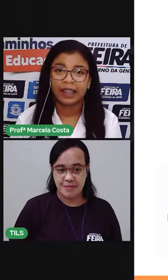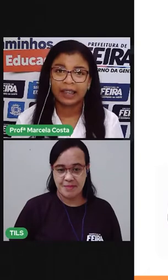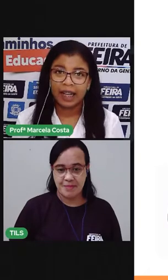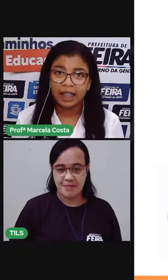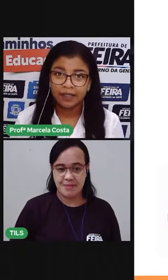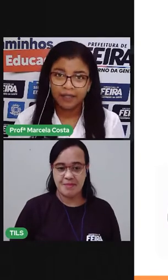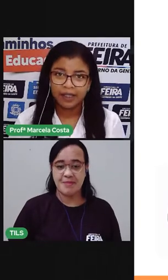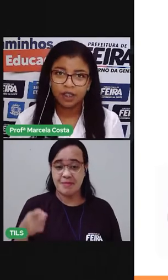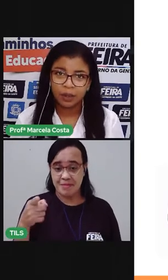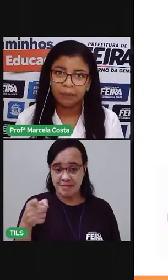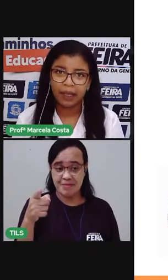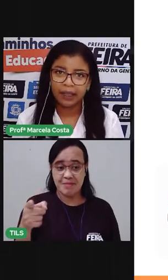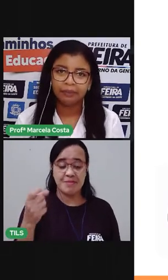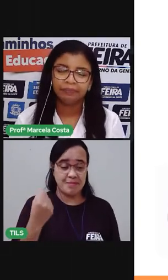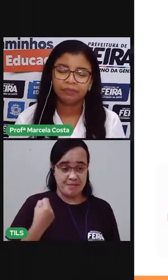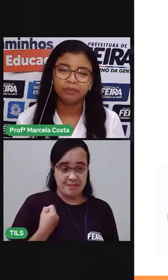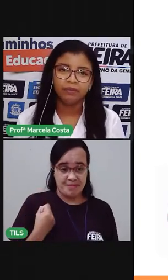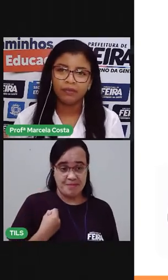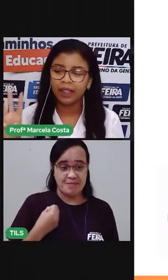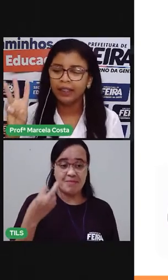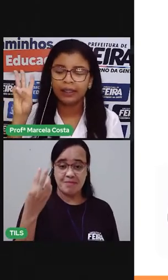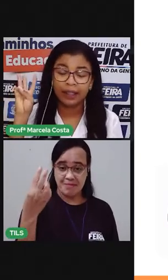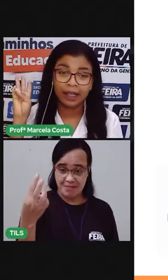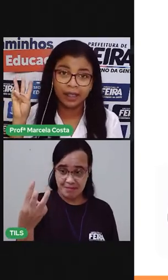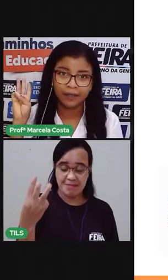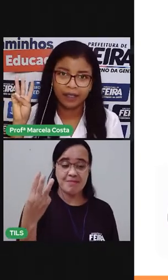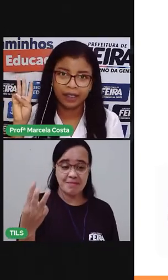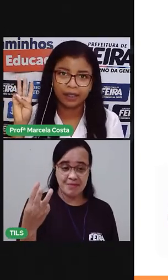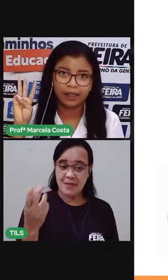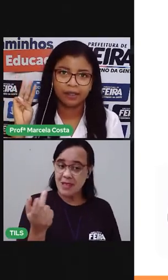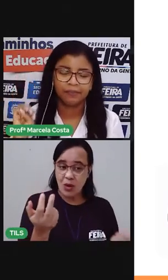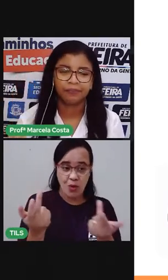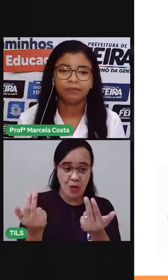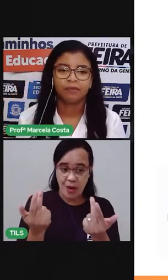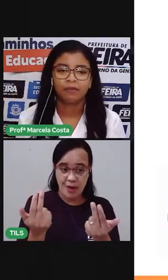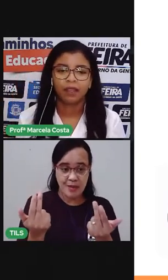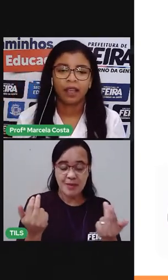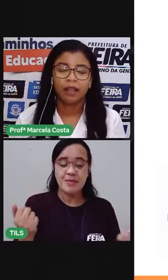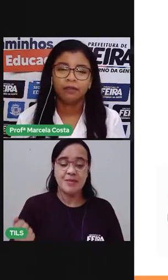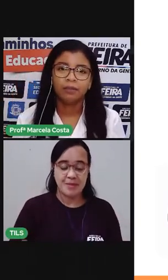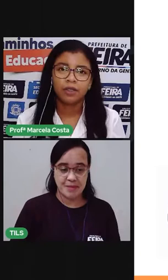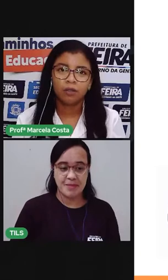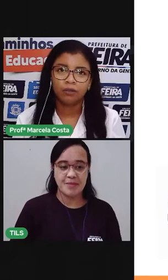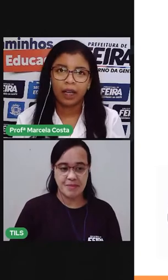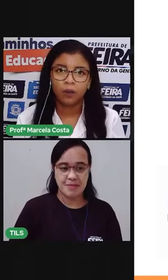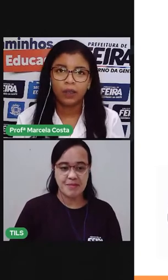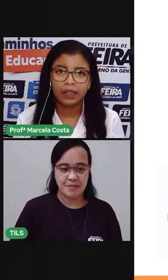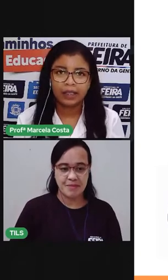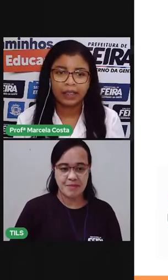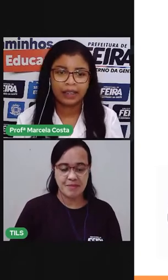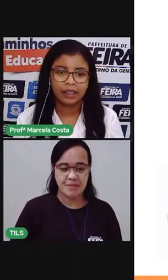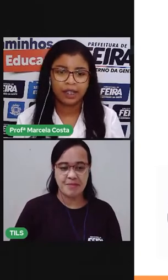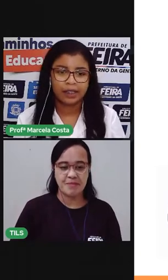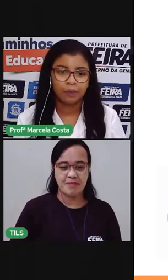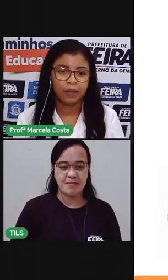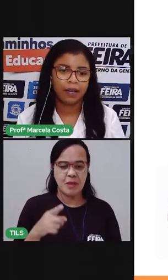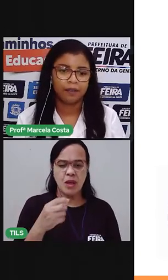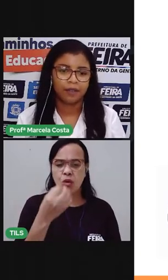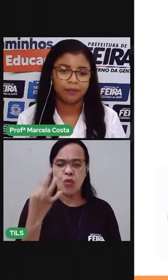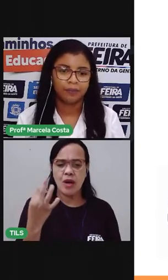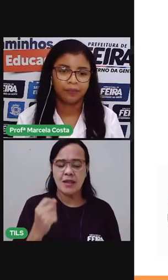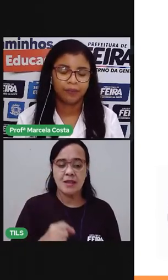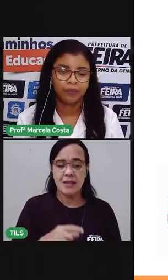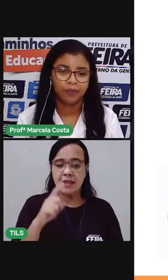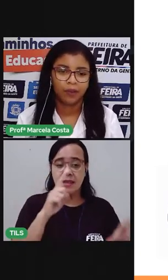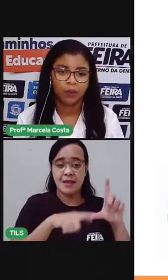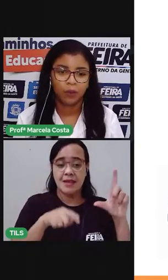Três vezes também, né? Três vezes. Vamos contar quantas letras tem essa palavra.